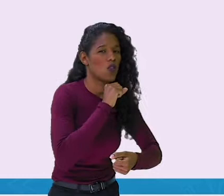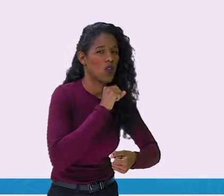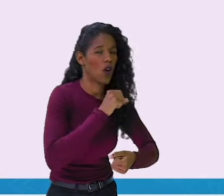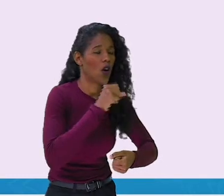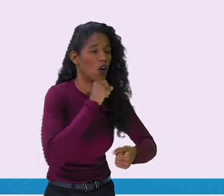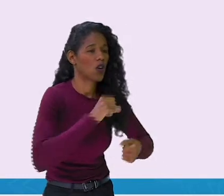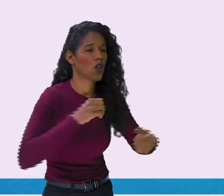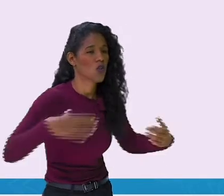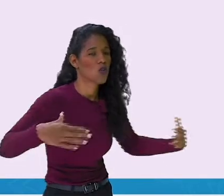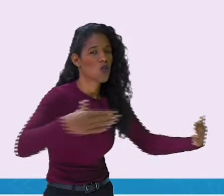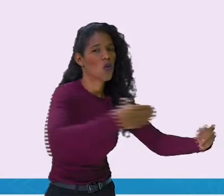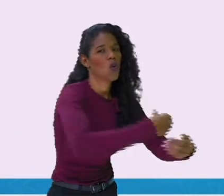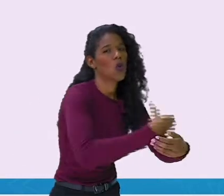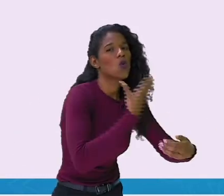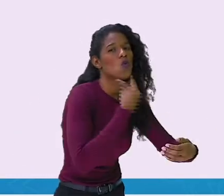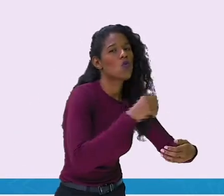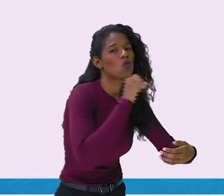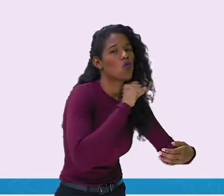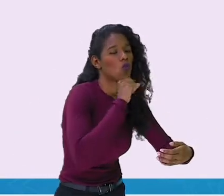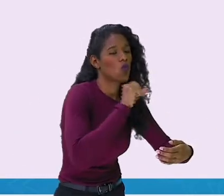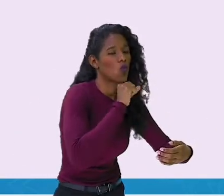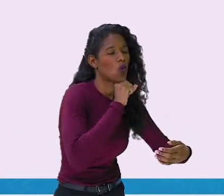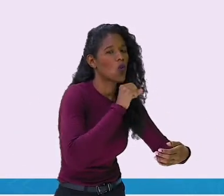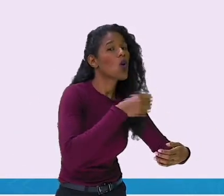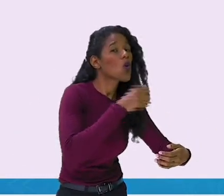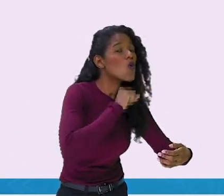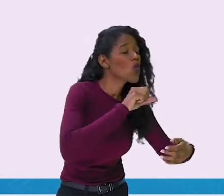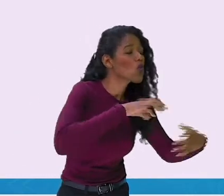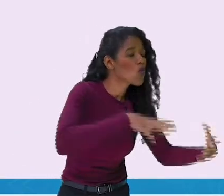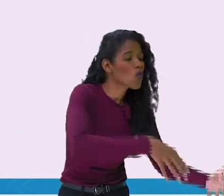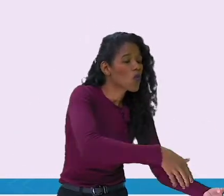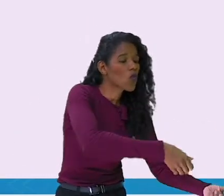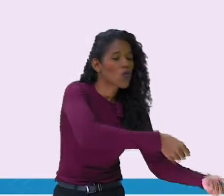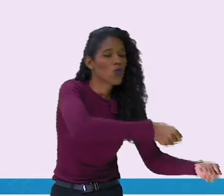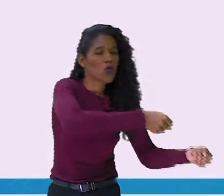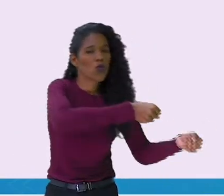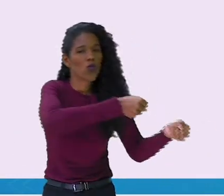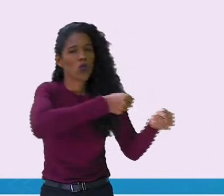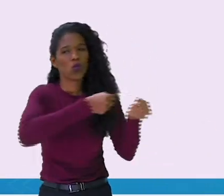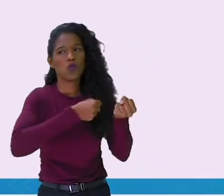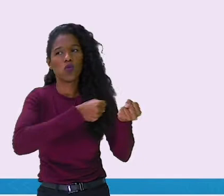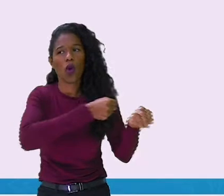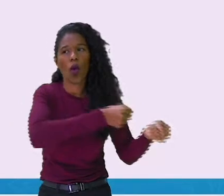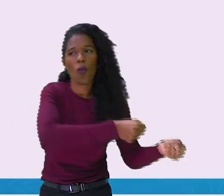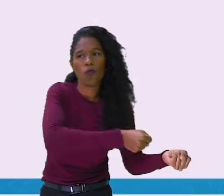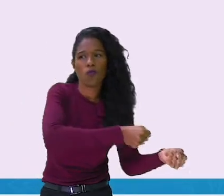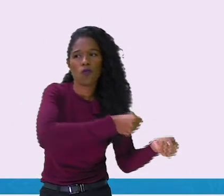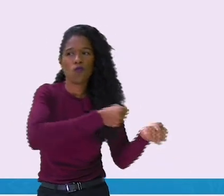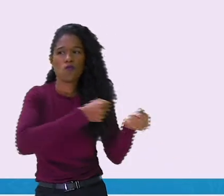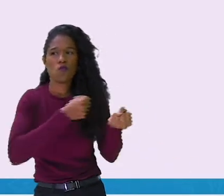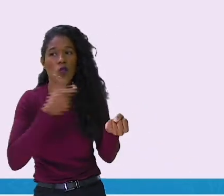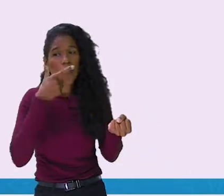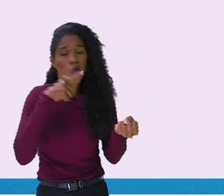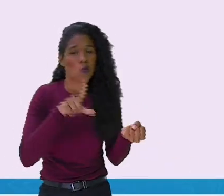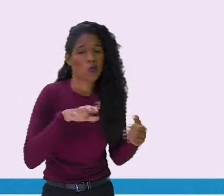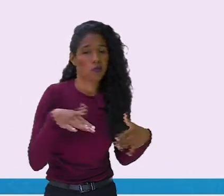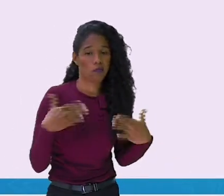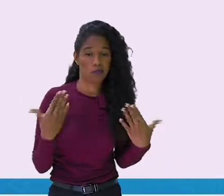Olha aqui para vocês observarem, ó. E vai conseguir agora com a força do totó? Vocês acham que vai conseguir?